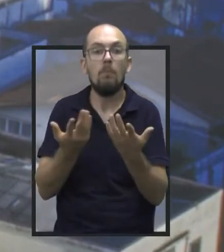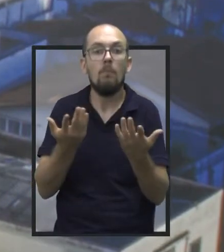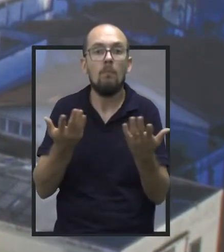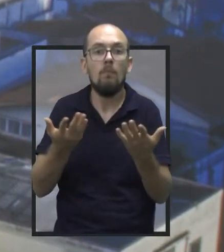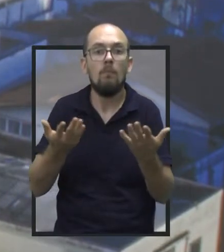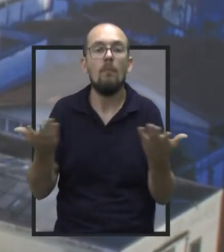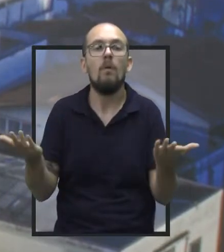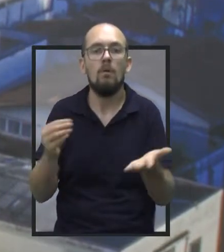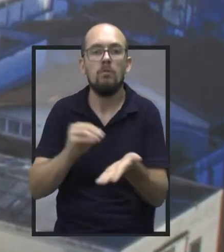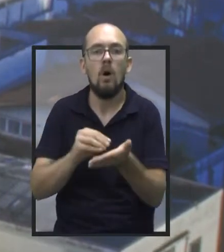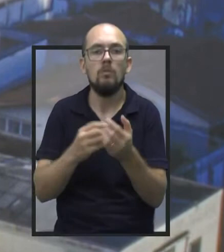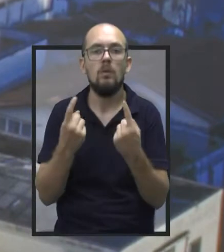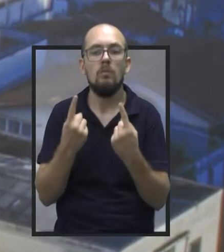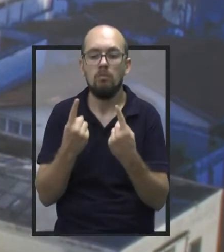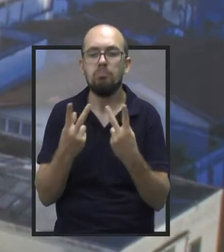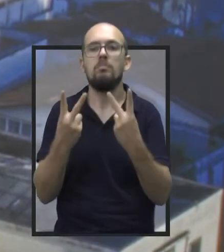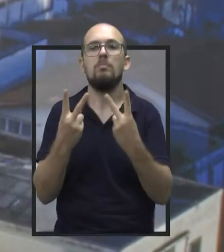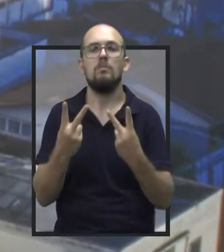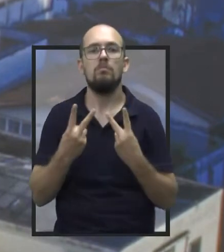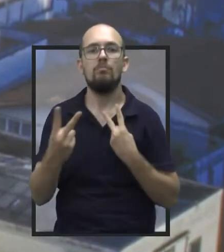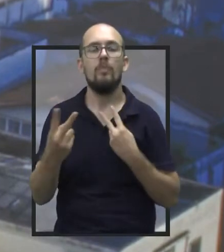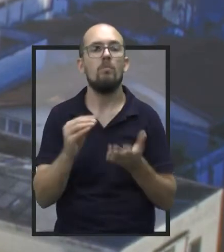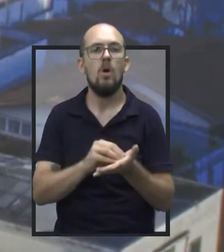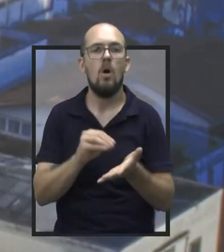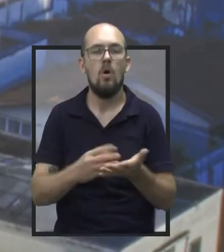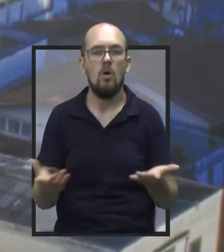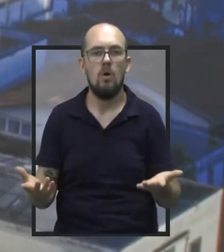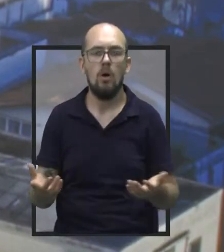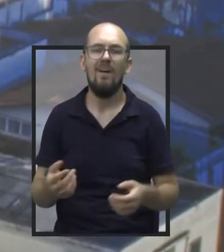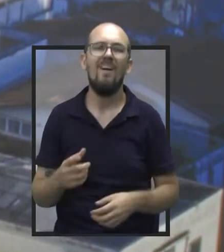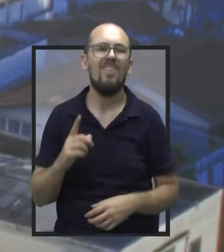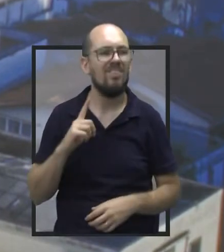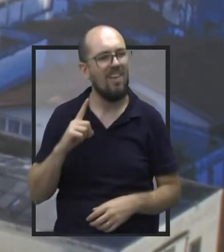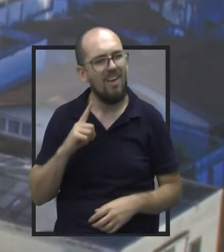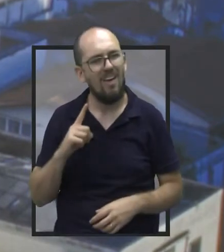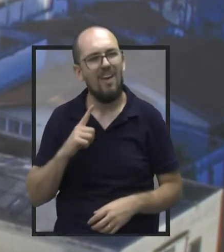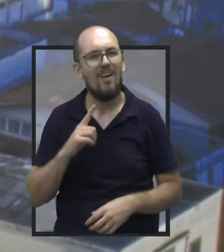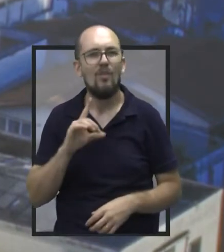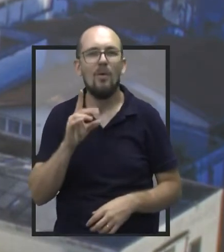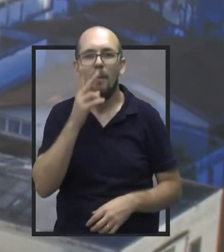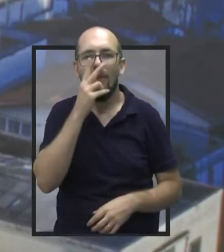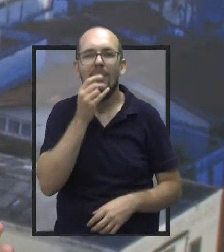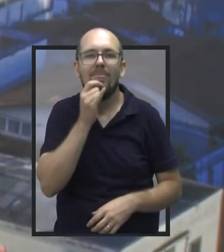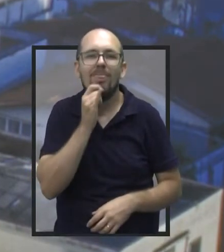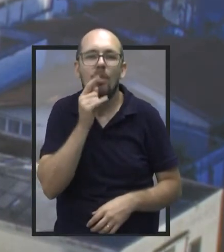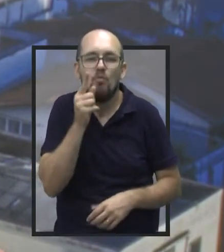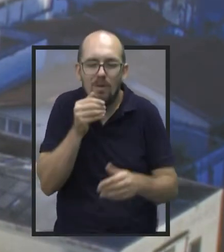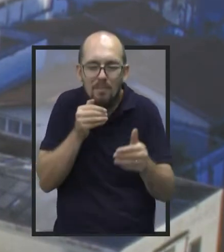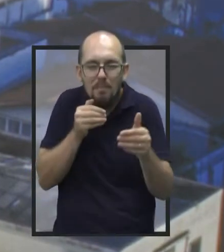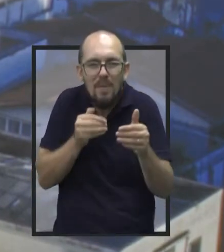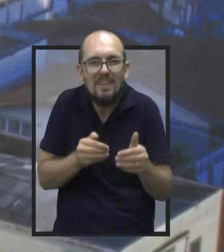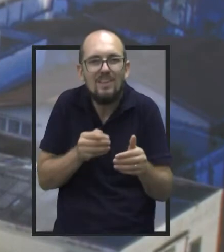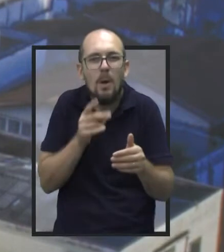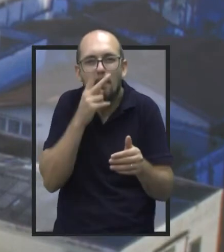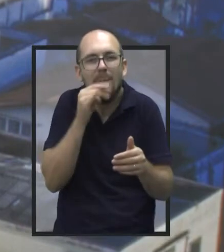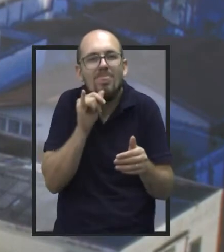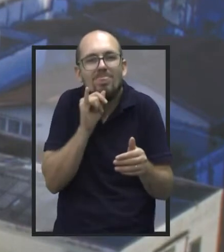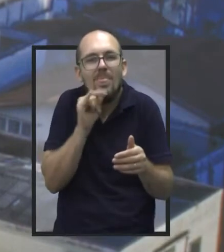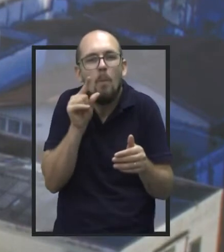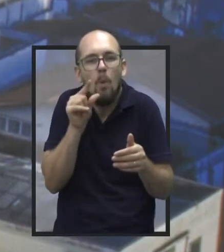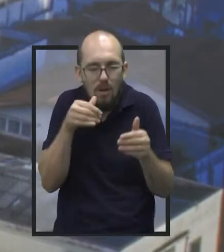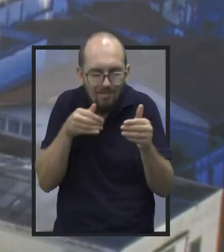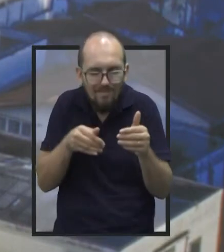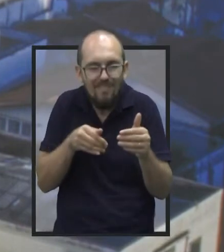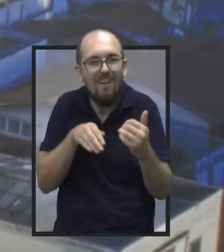cadê? Não teve duplicação. Teve, que eu falo, uma amostra grátis, que tem um pedacinho ali duplicado, é amostra